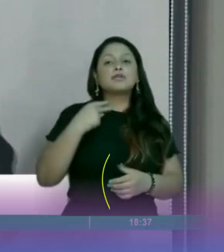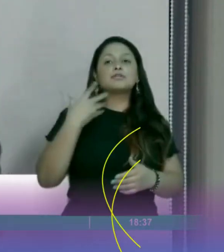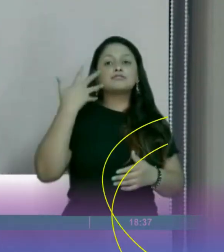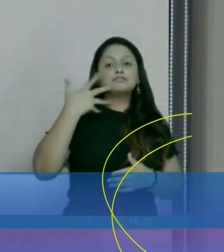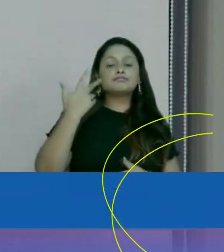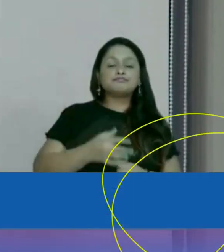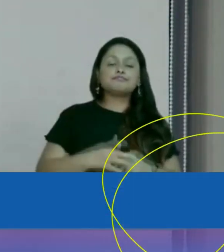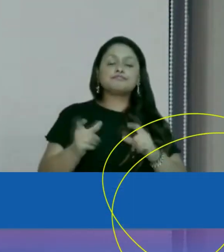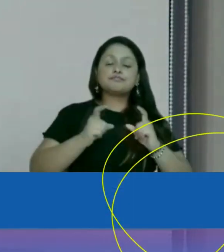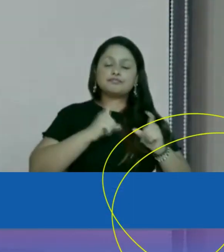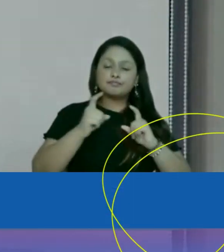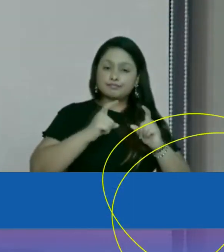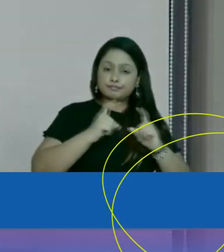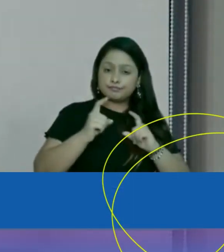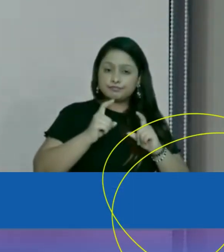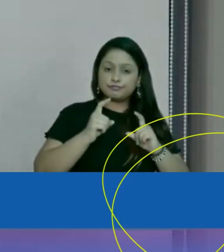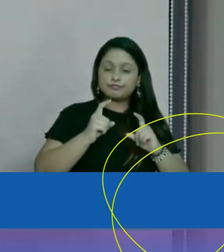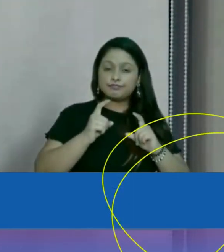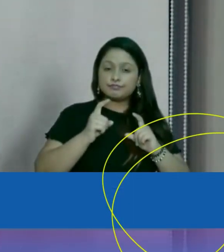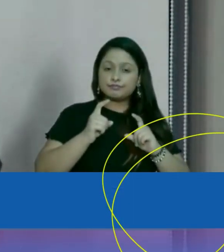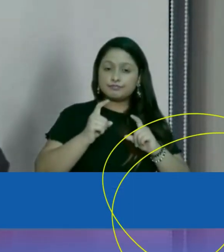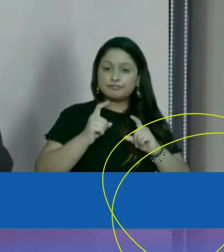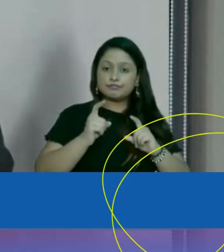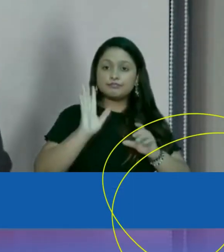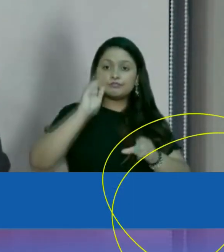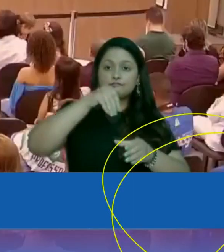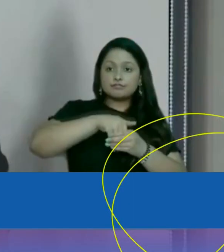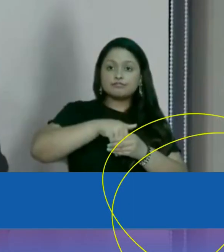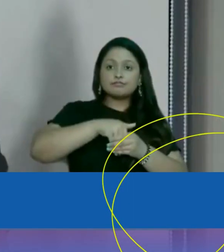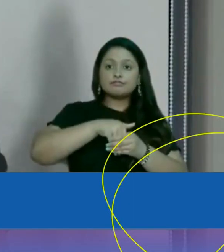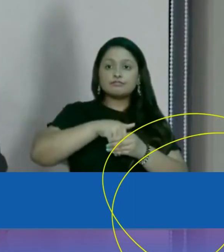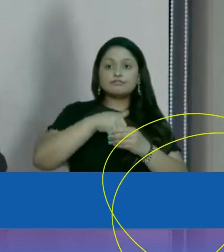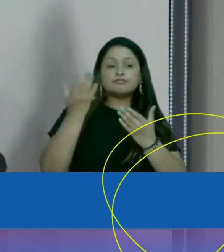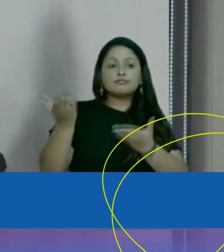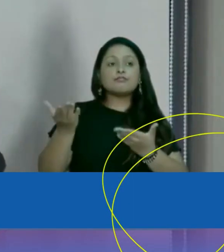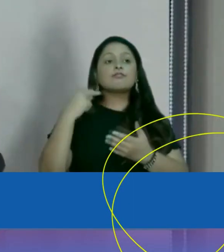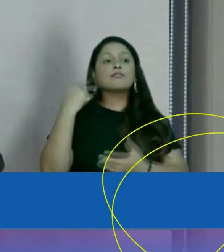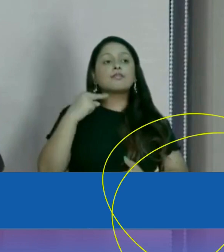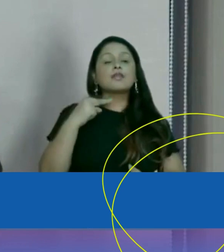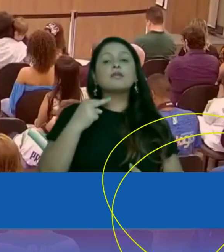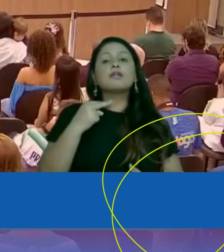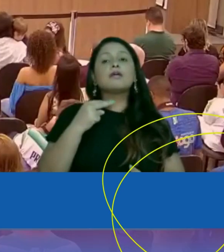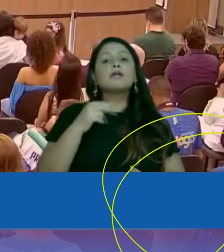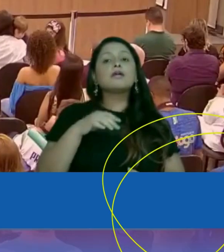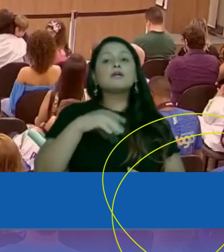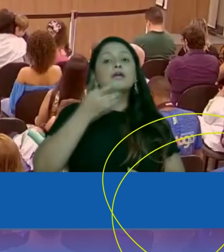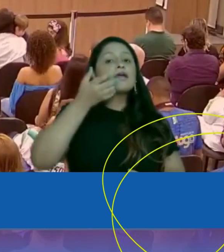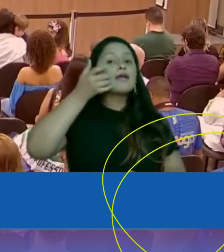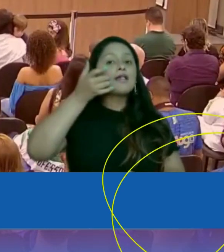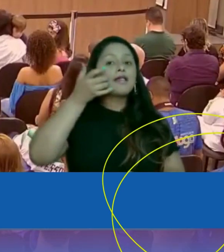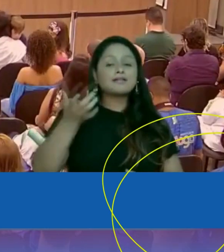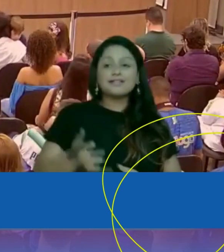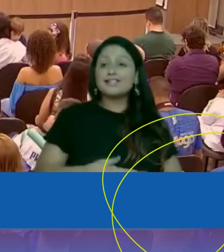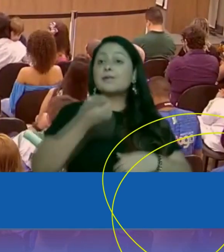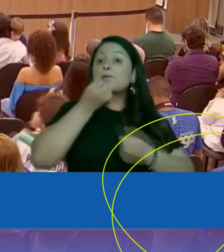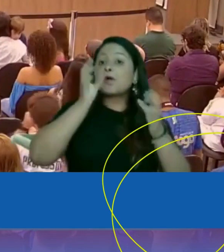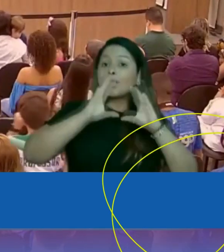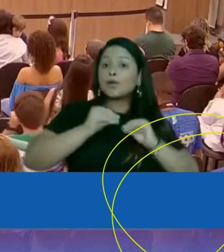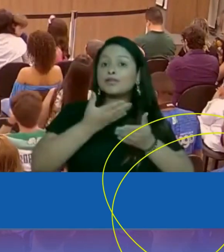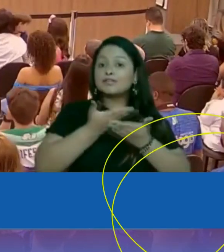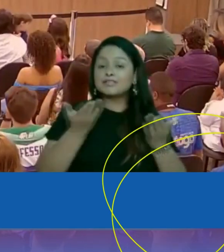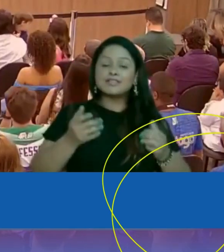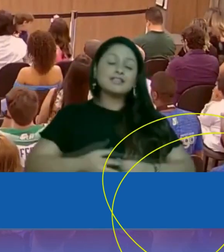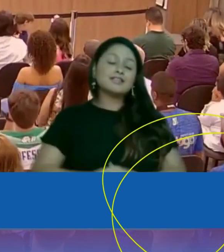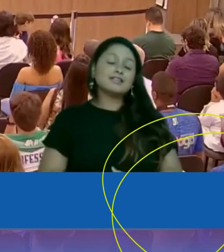Em discussão a moção do vereador Matheus Rodrigues, em votação com a palavra a vereadora Renata Barreiro. Boa noite a todos, parabéns